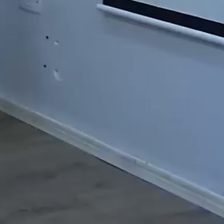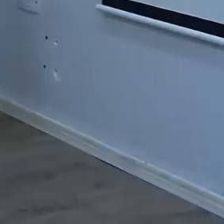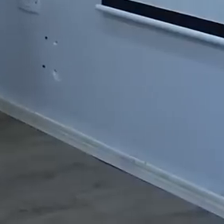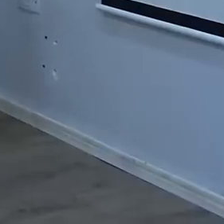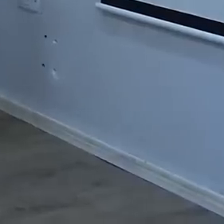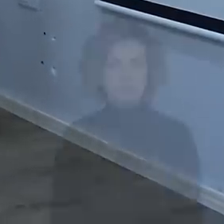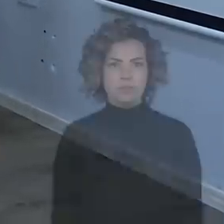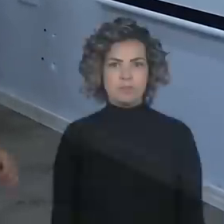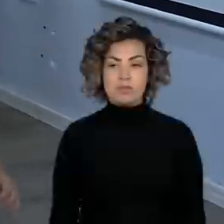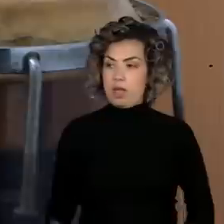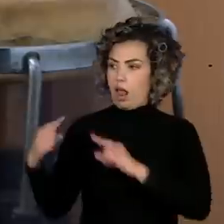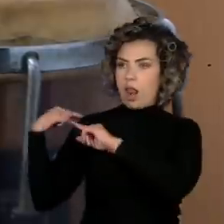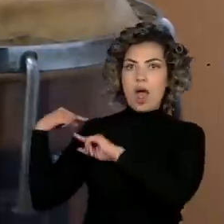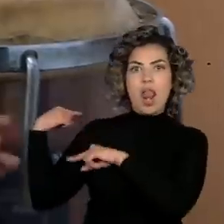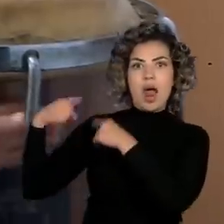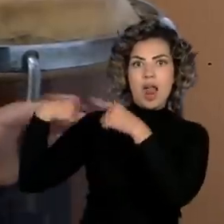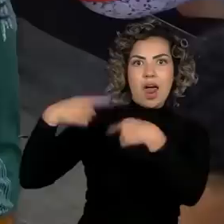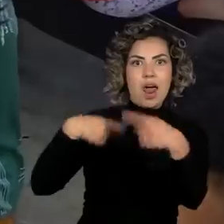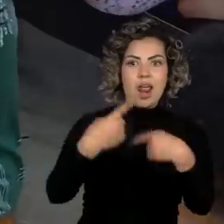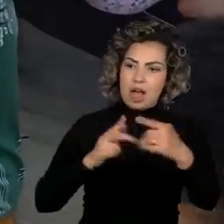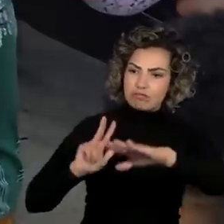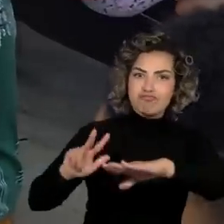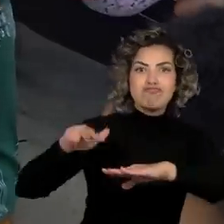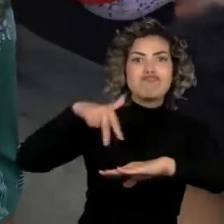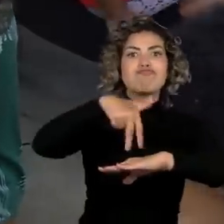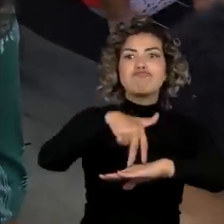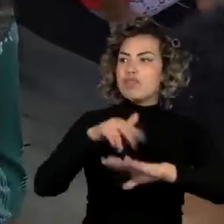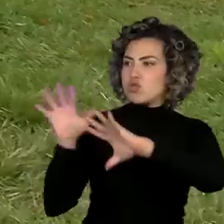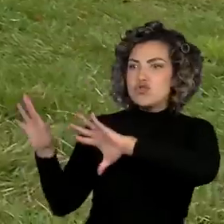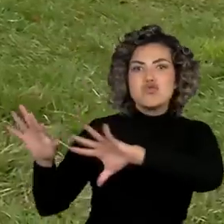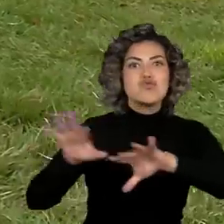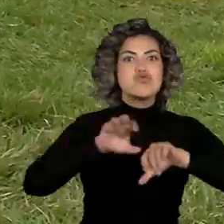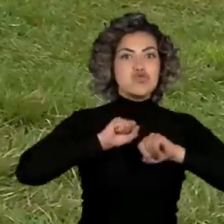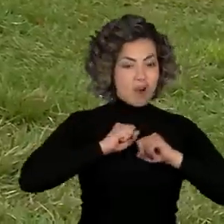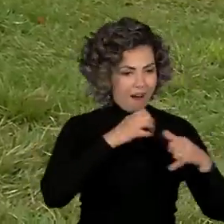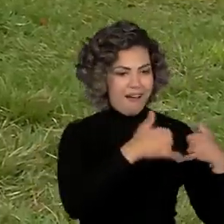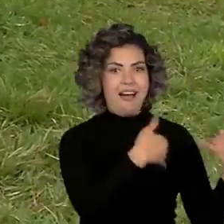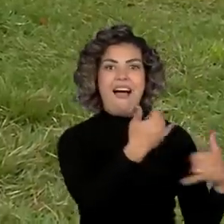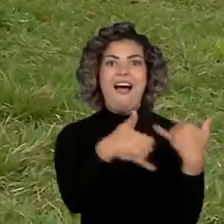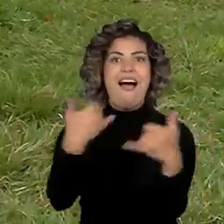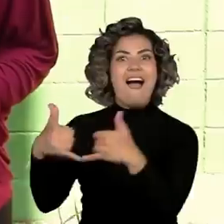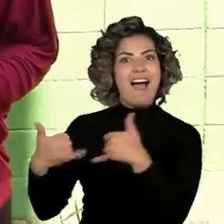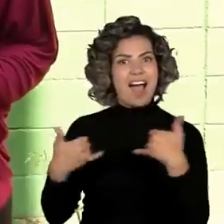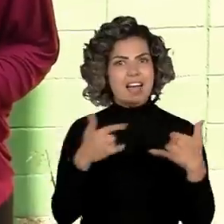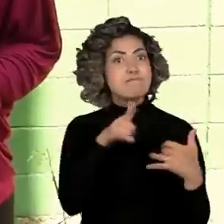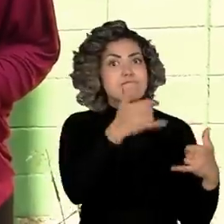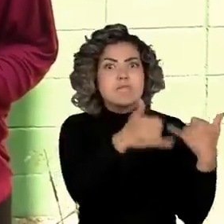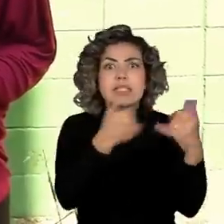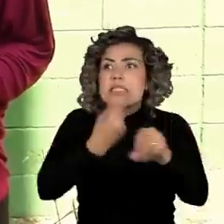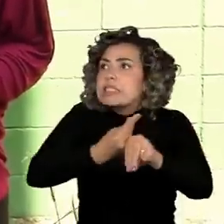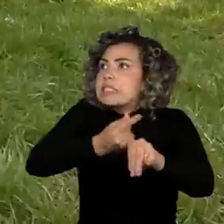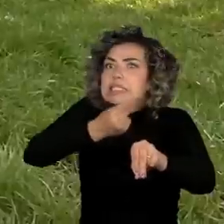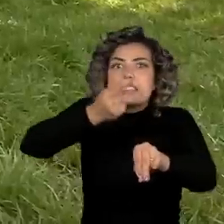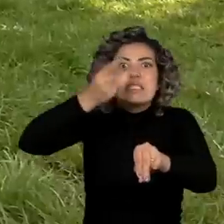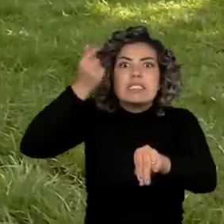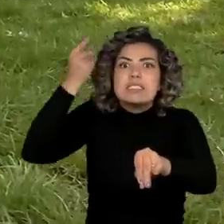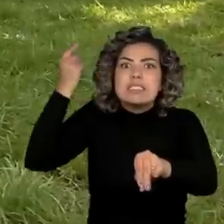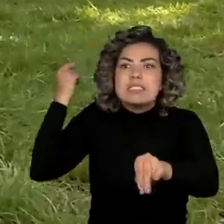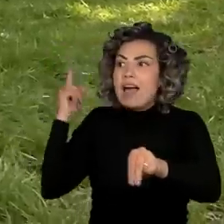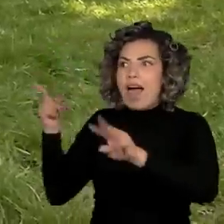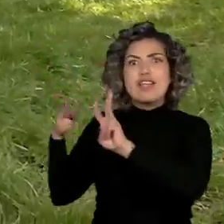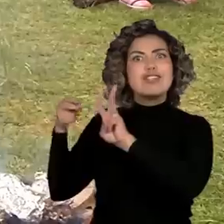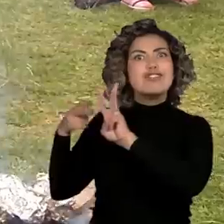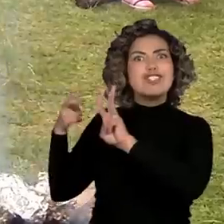A ancestralidade retomada por meio de brincadeiras. Muitas brincadeiras da nossa infância vêm da cultura